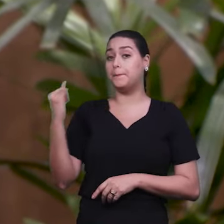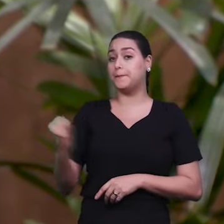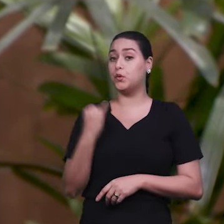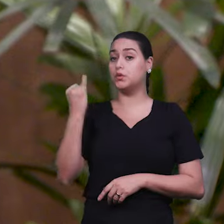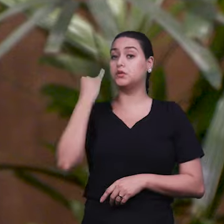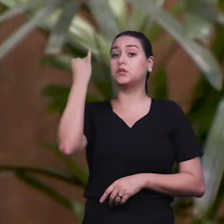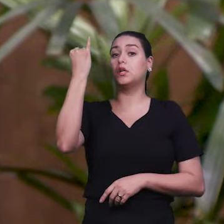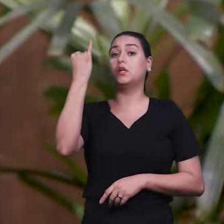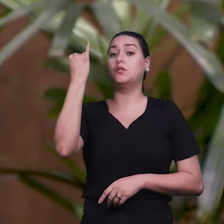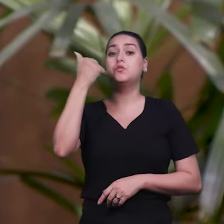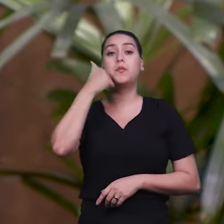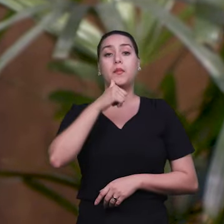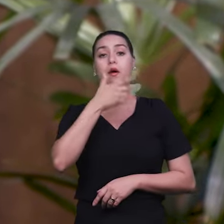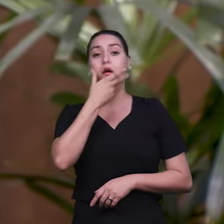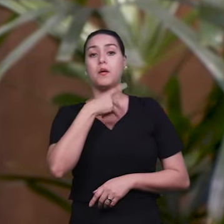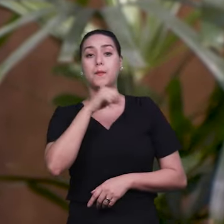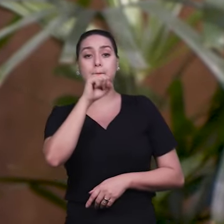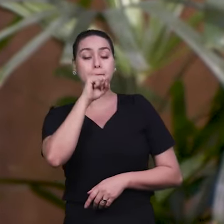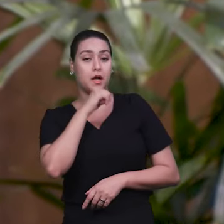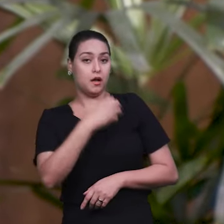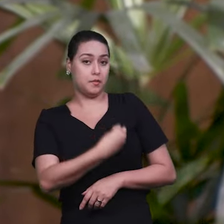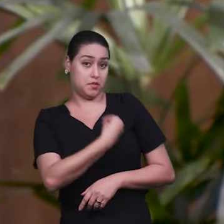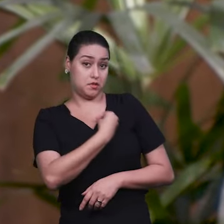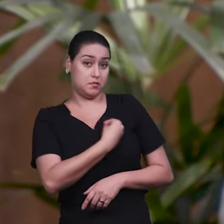na criança esse interesse, né? verdade.